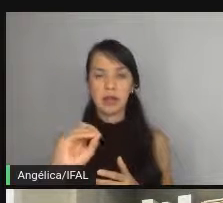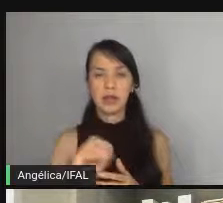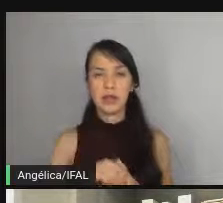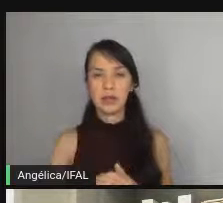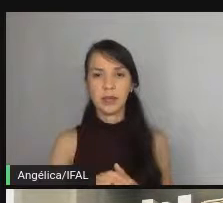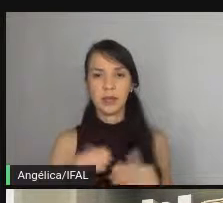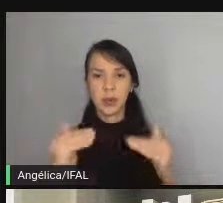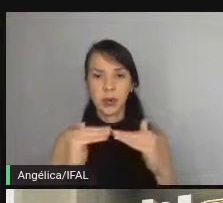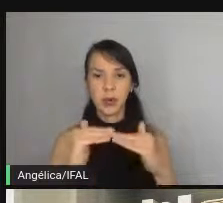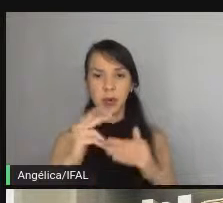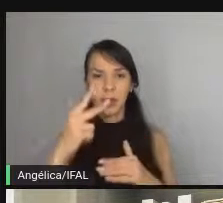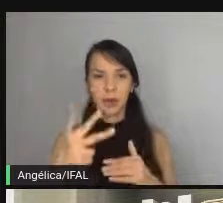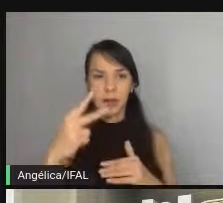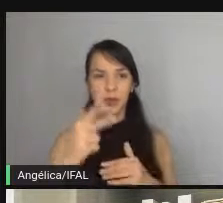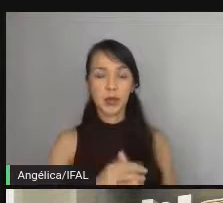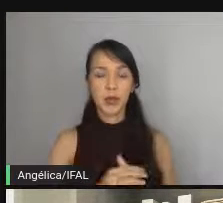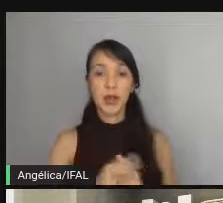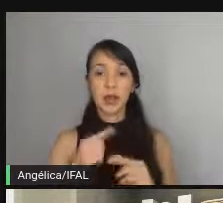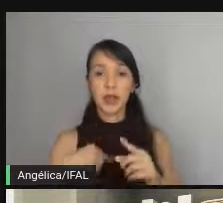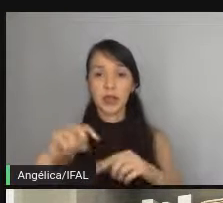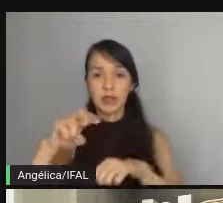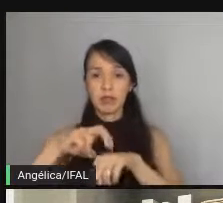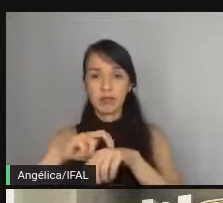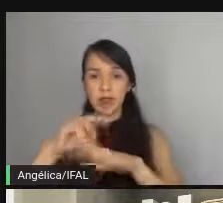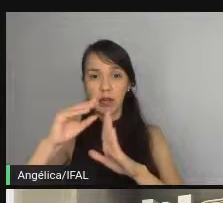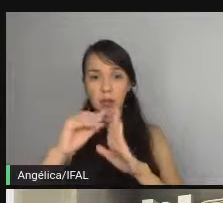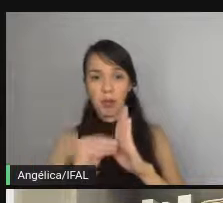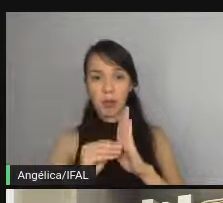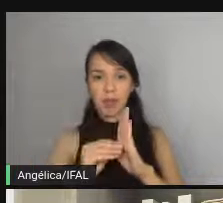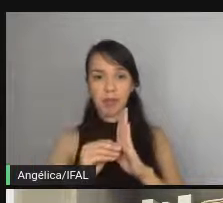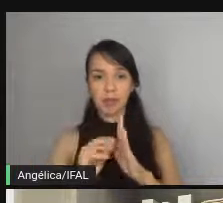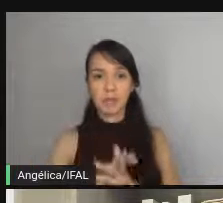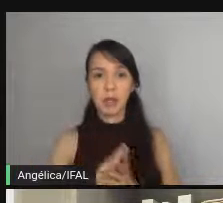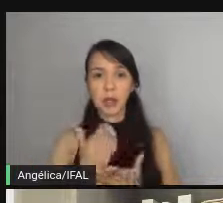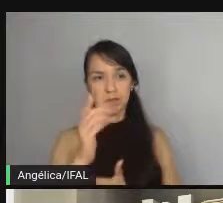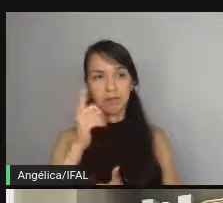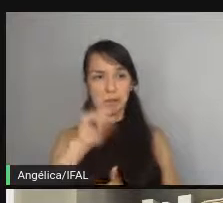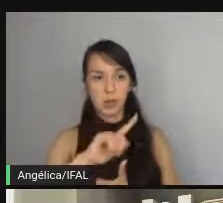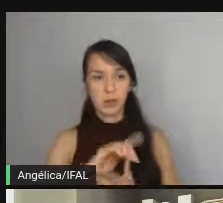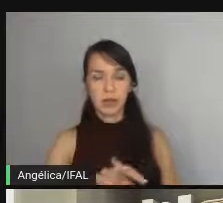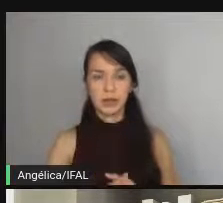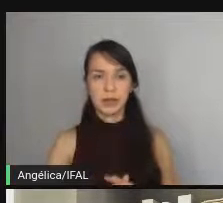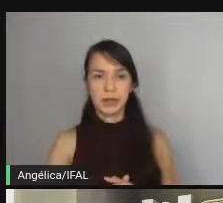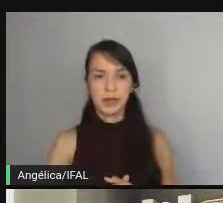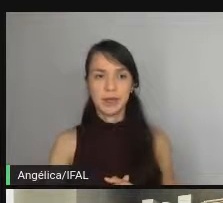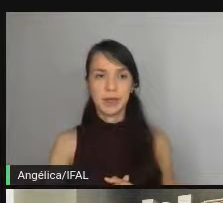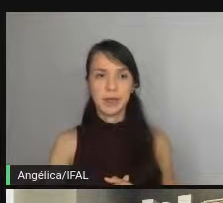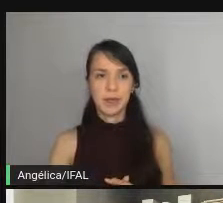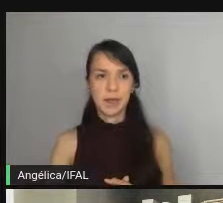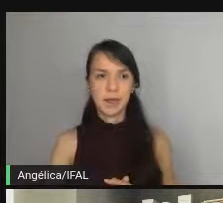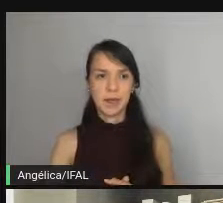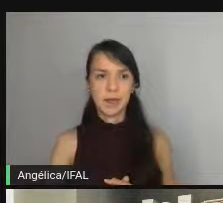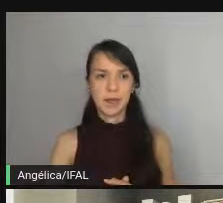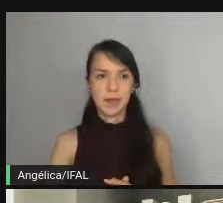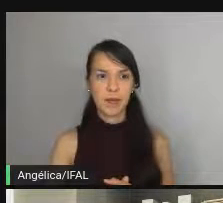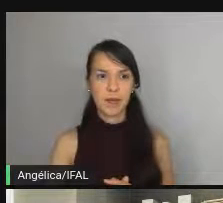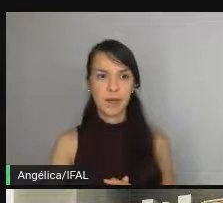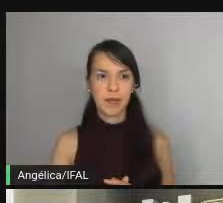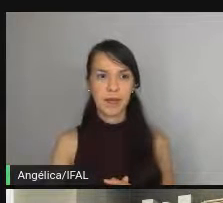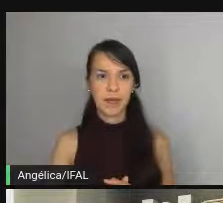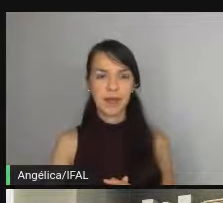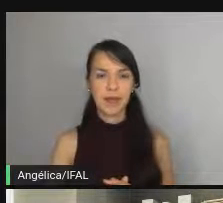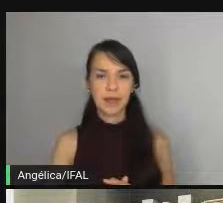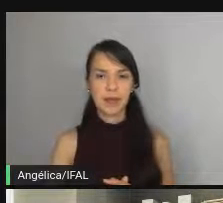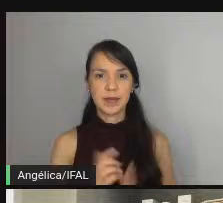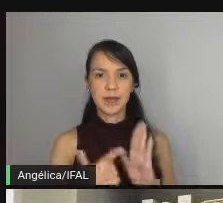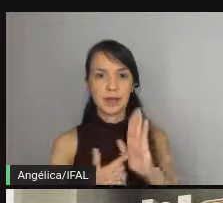4.0 aí quando a gente roda o teste perfeito agora só é o status